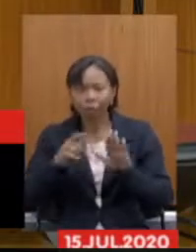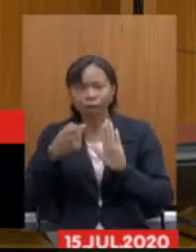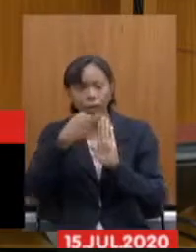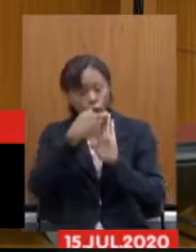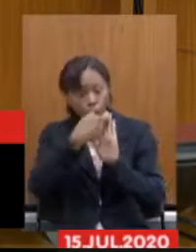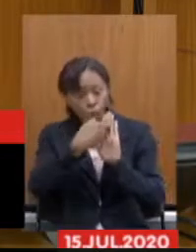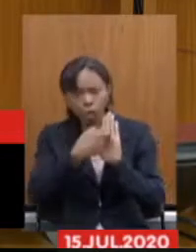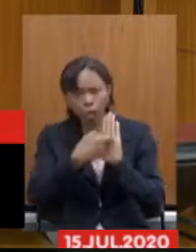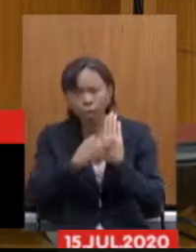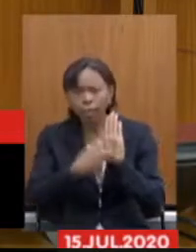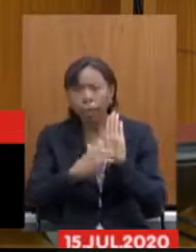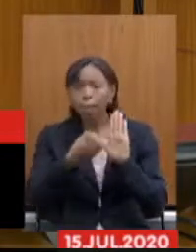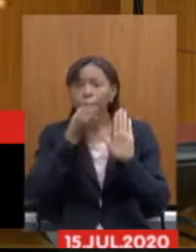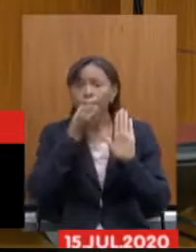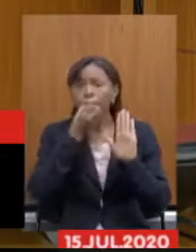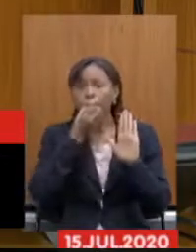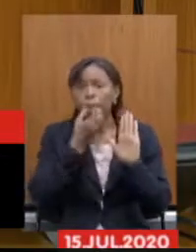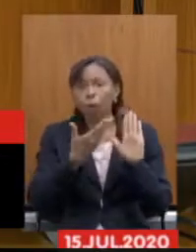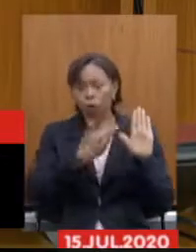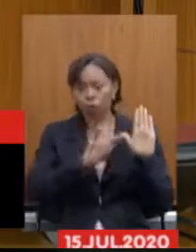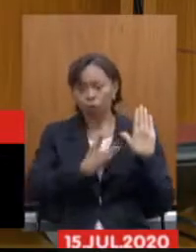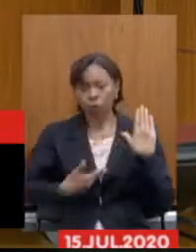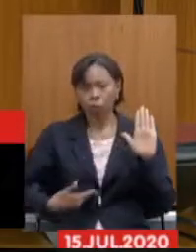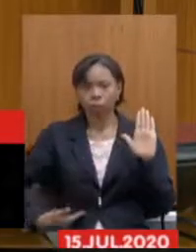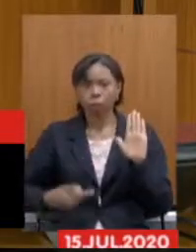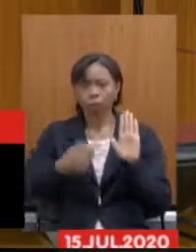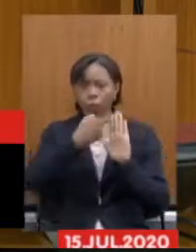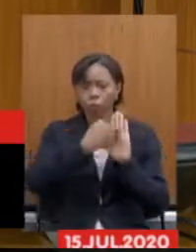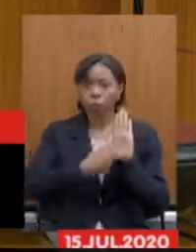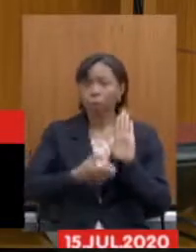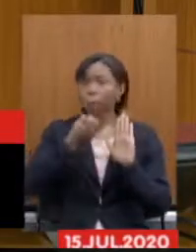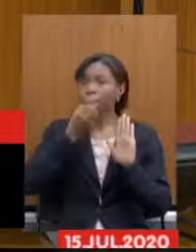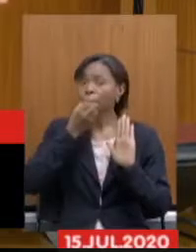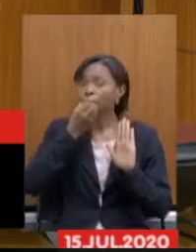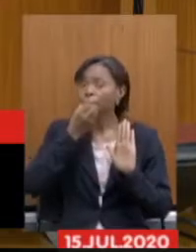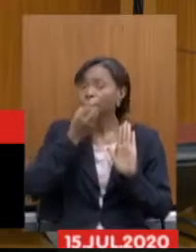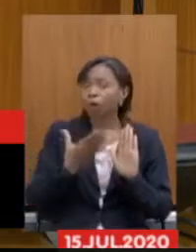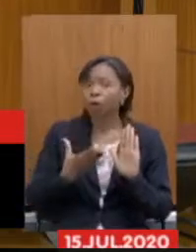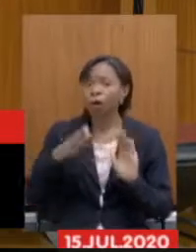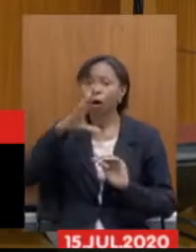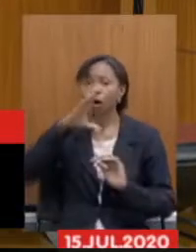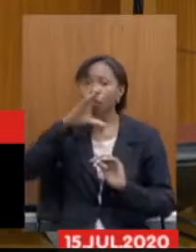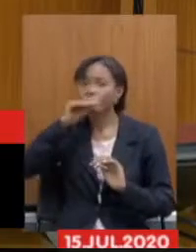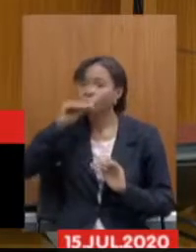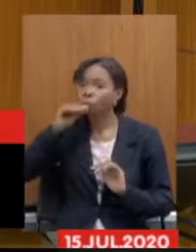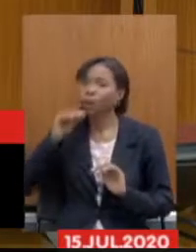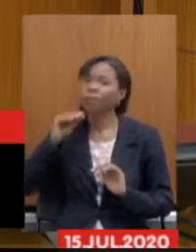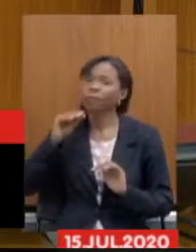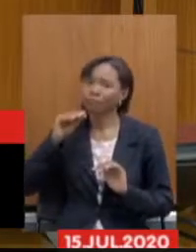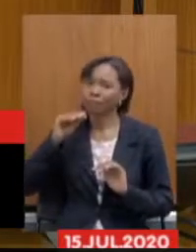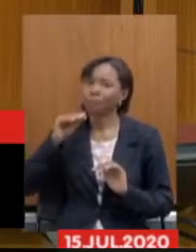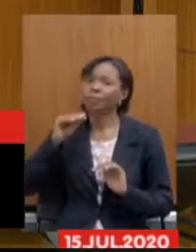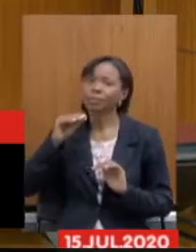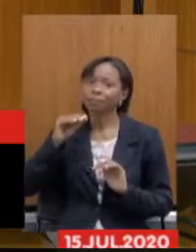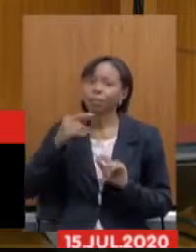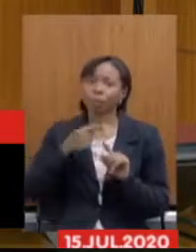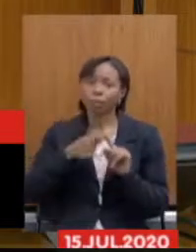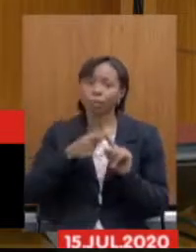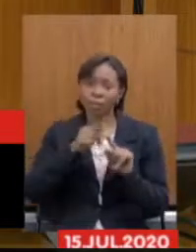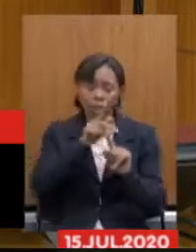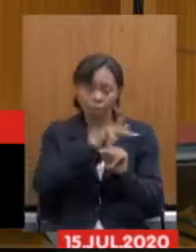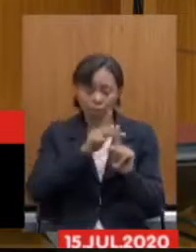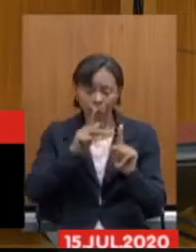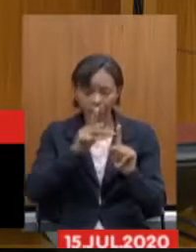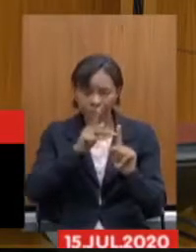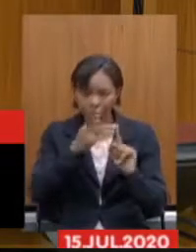satisfatório para o Estado, satisfatório para aqueles que gerem o nosso Estado, porque não é uma previdência para este